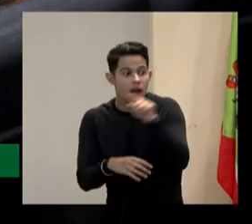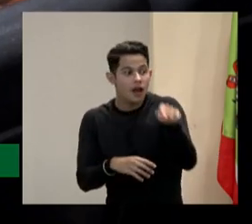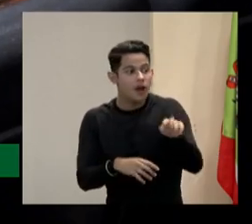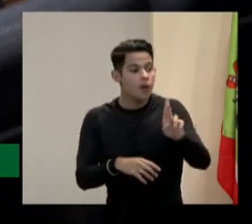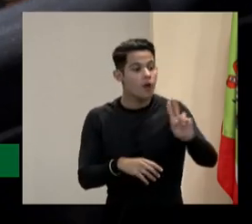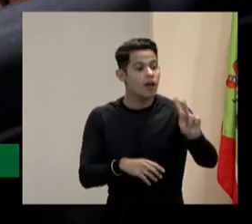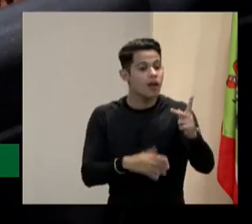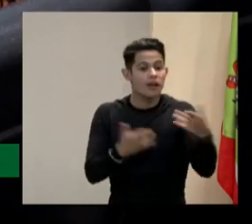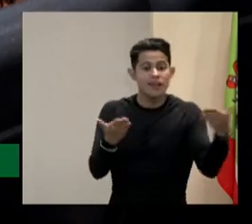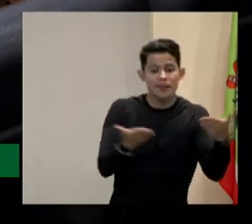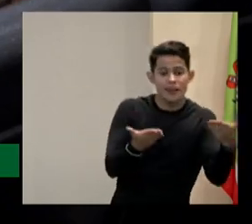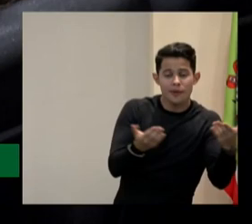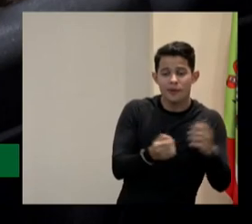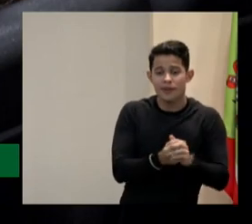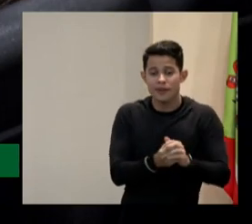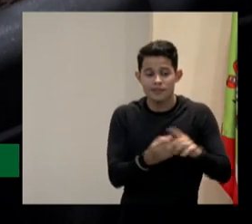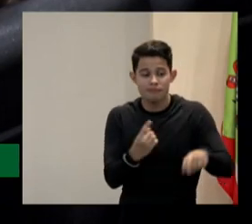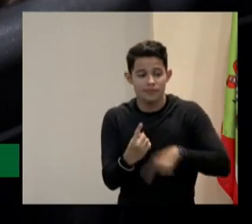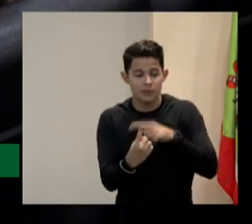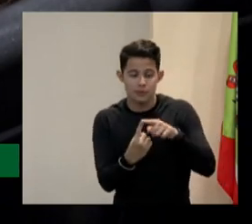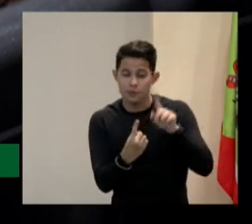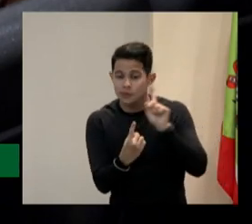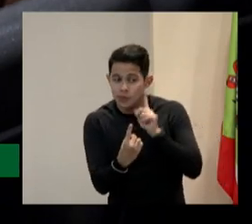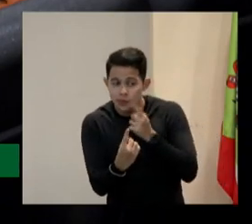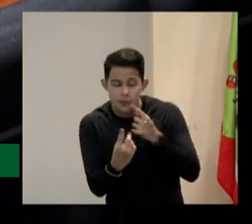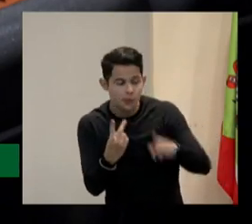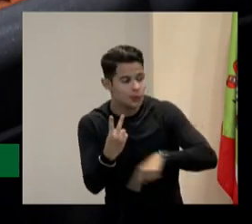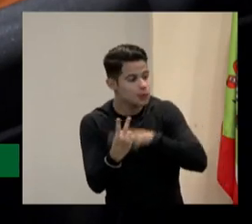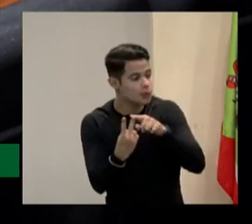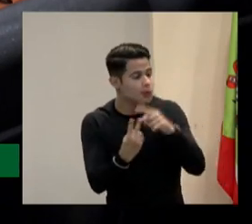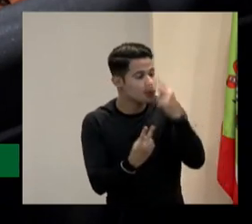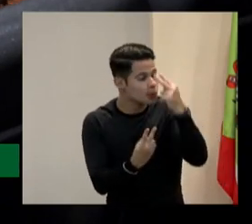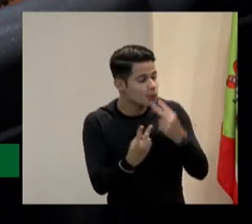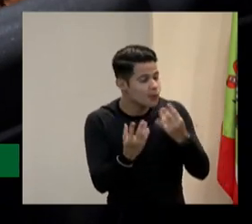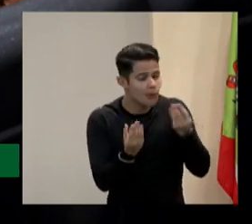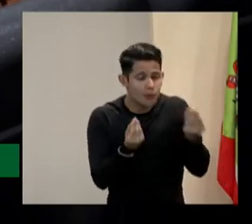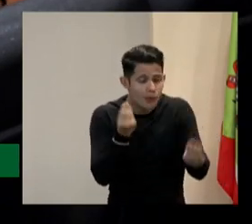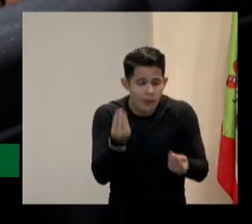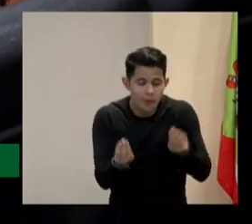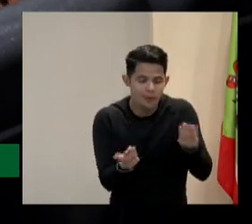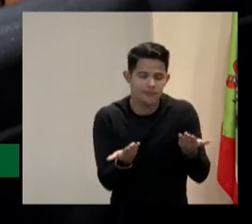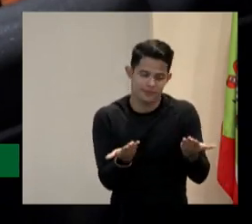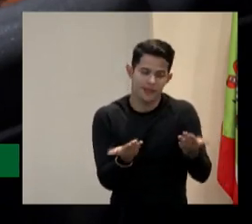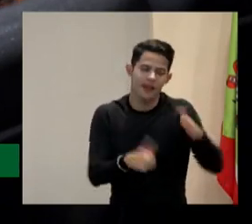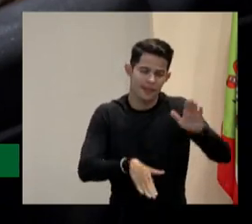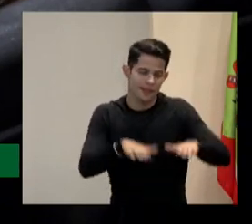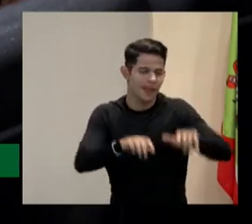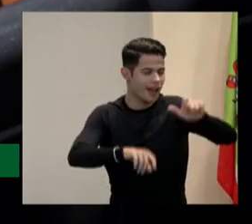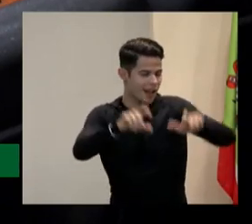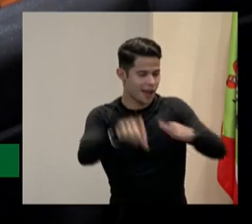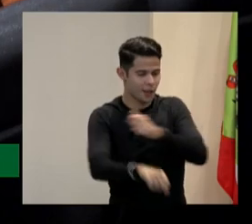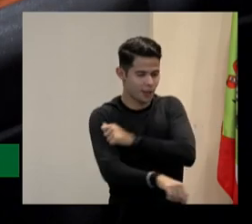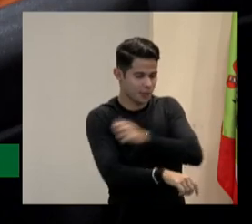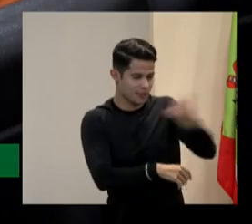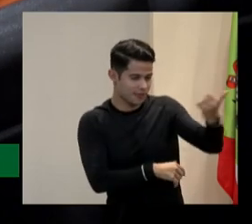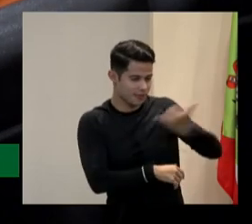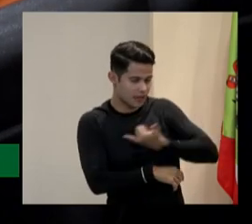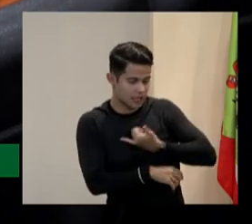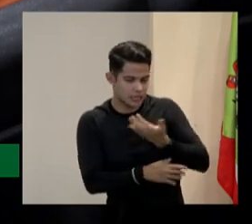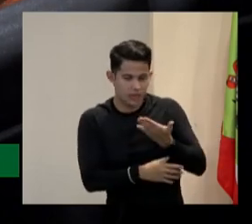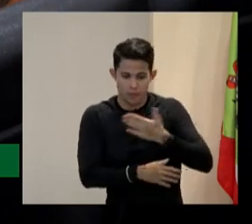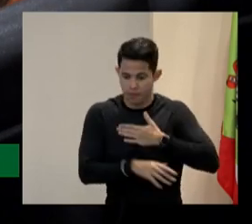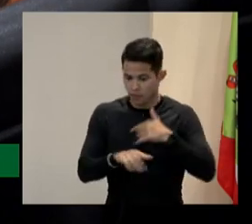deficiência visual com o surdo então o que eu ouço muito dos alunos é assim olha não deu certo o meu